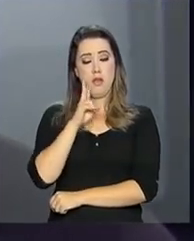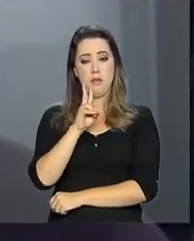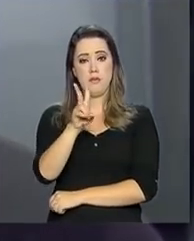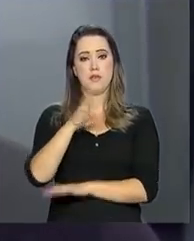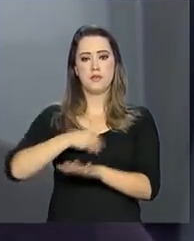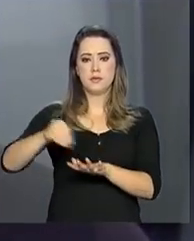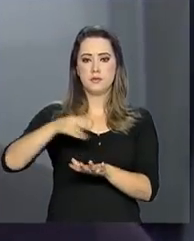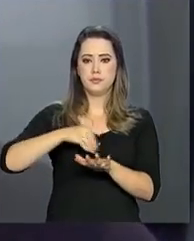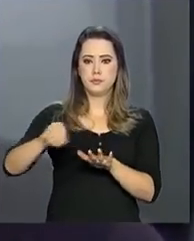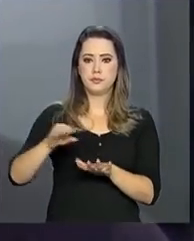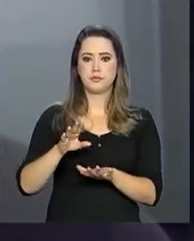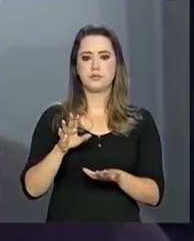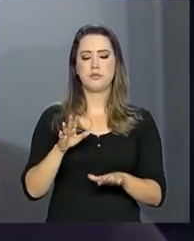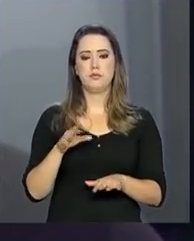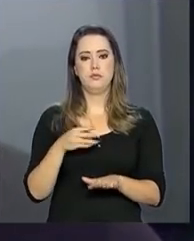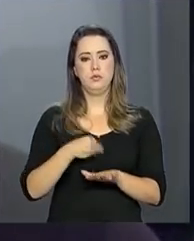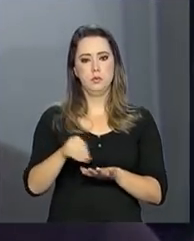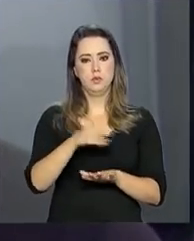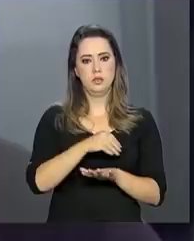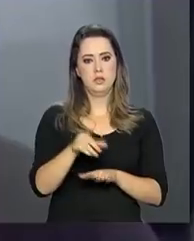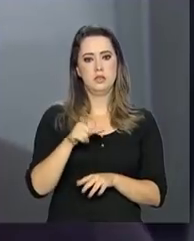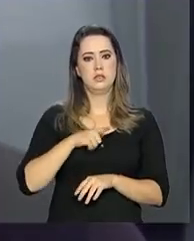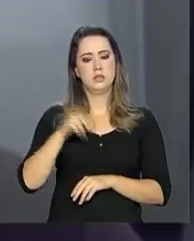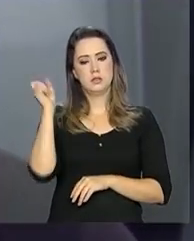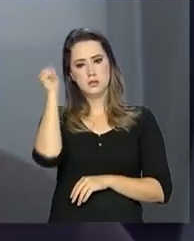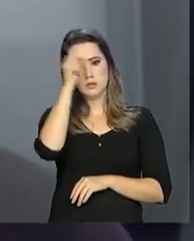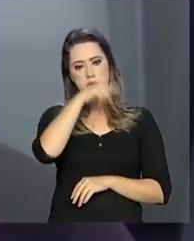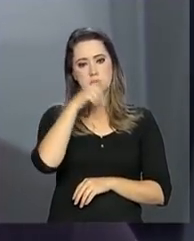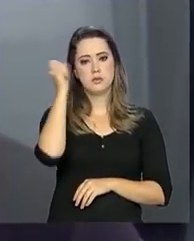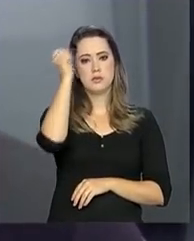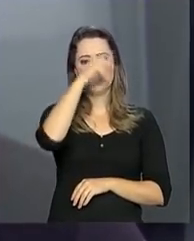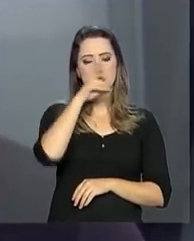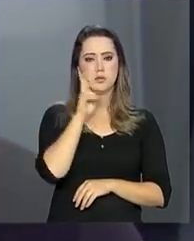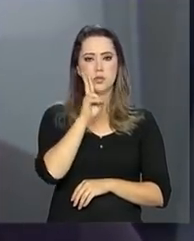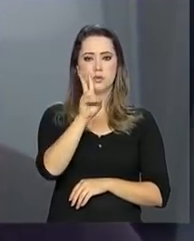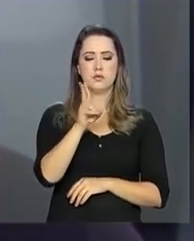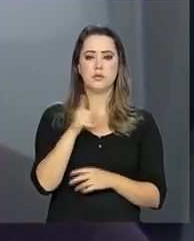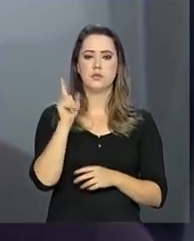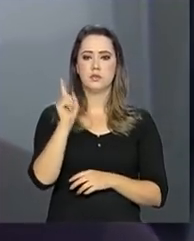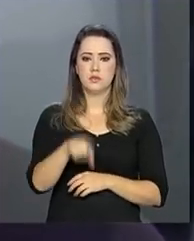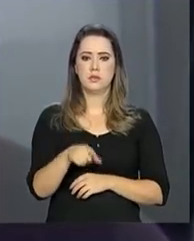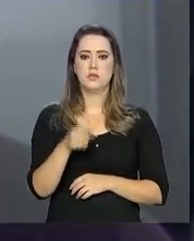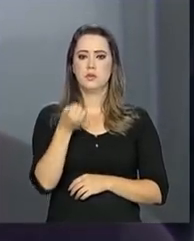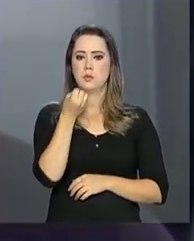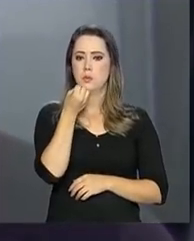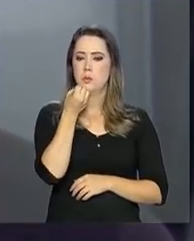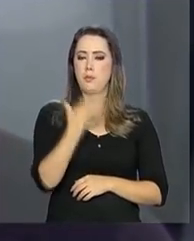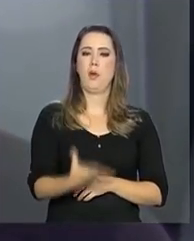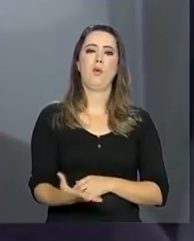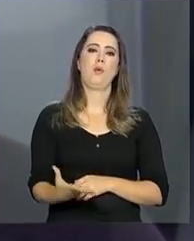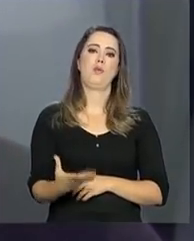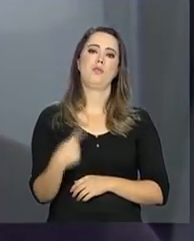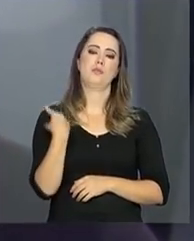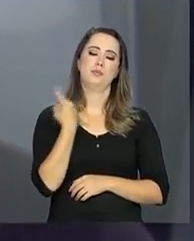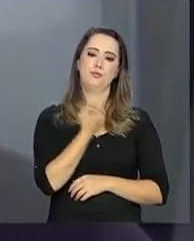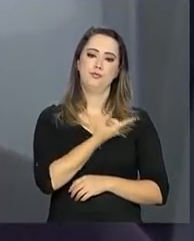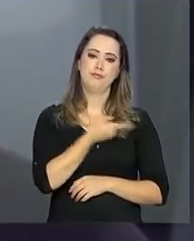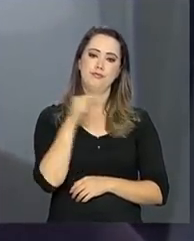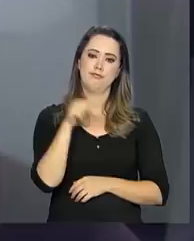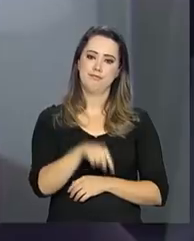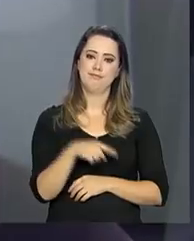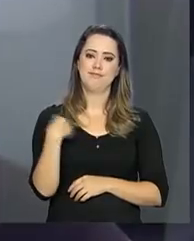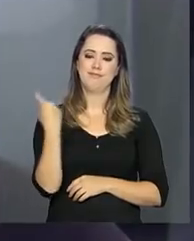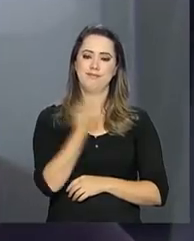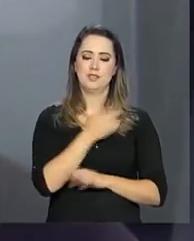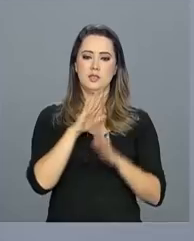notícias que a gente tem dificuldade de assistir. Então por isso vai ficar muito bom para a gente aqui